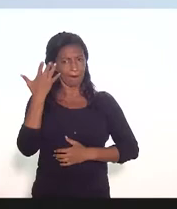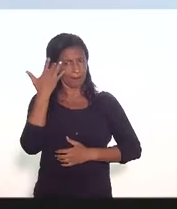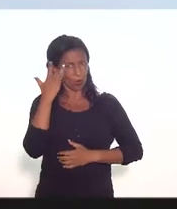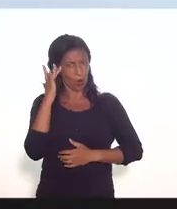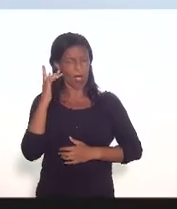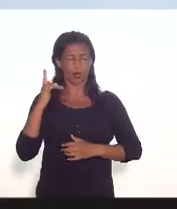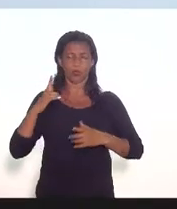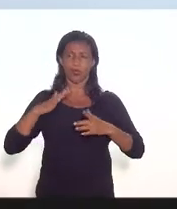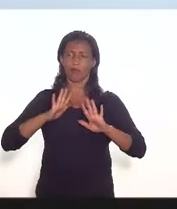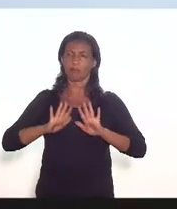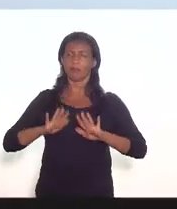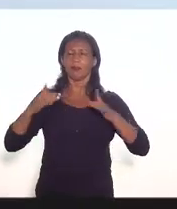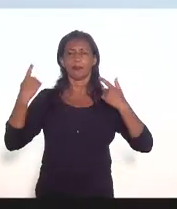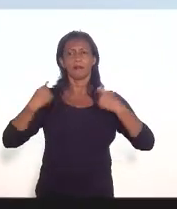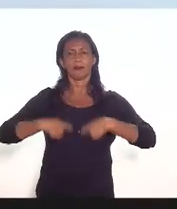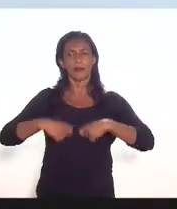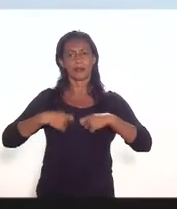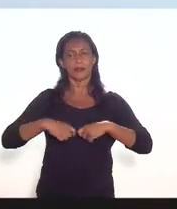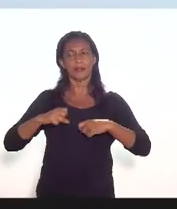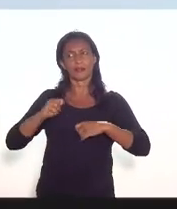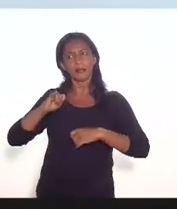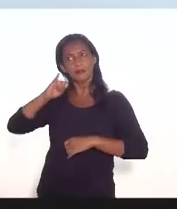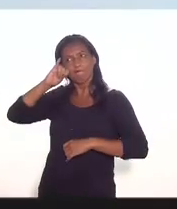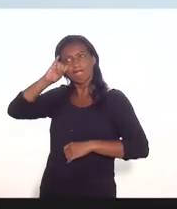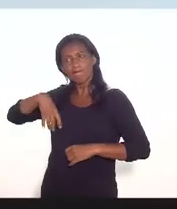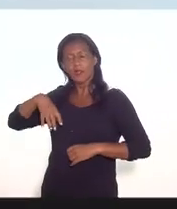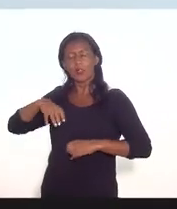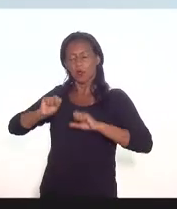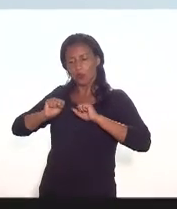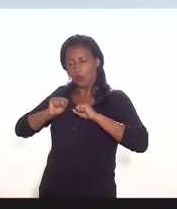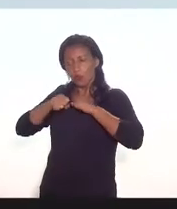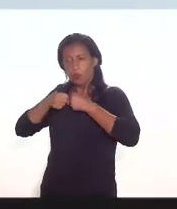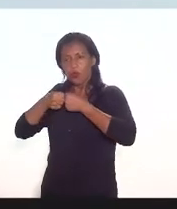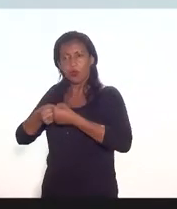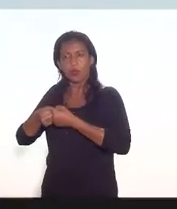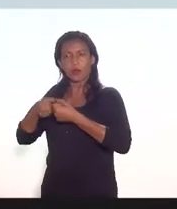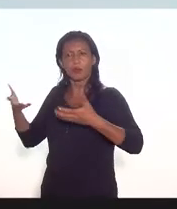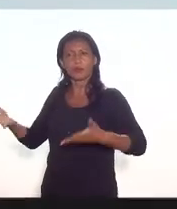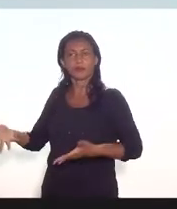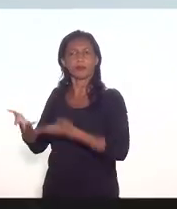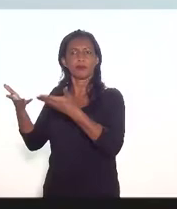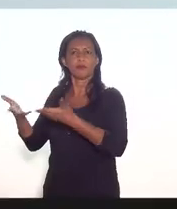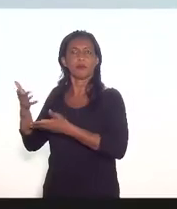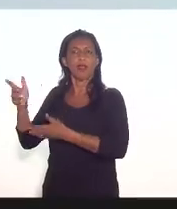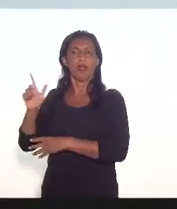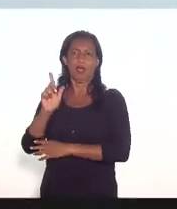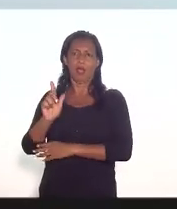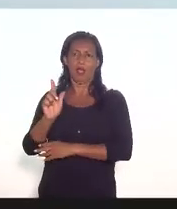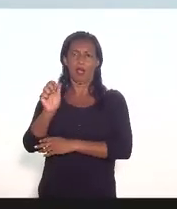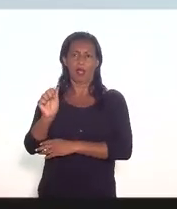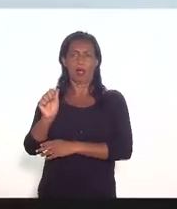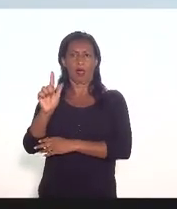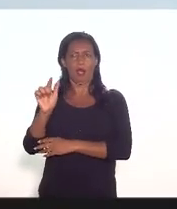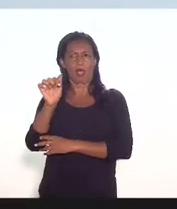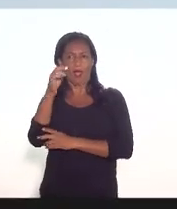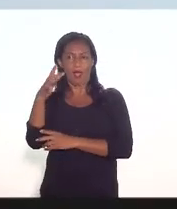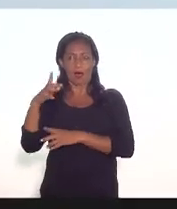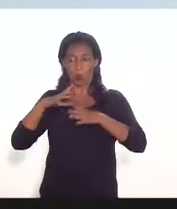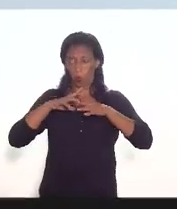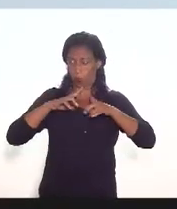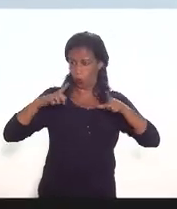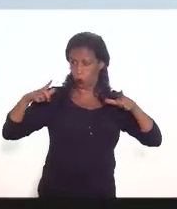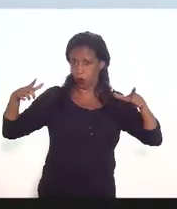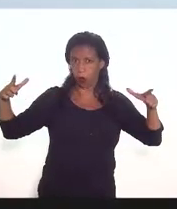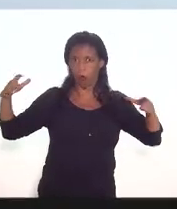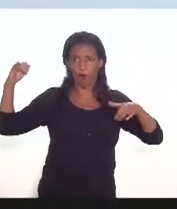gente precisa sim dar todo esse fortalecimento ao aeroporto do Galeão porque é inadmissível ver aquele aeroporto daquele tamanho com a